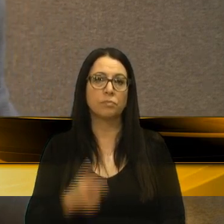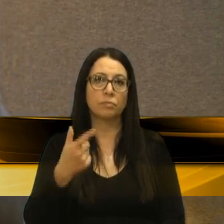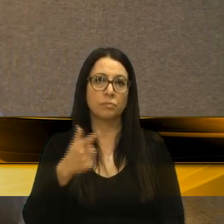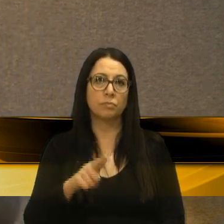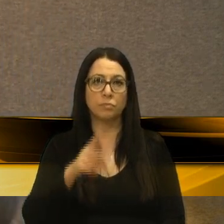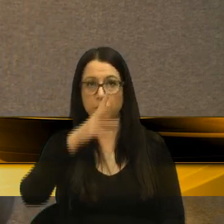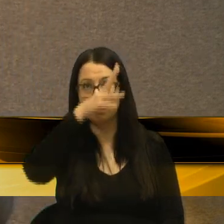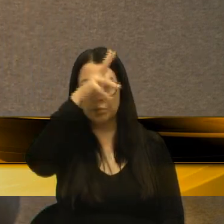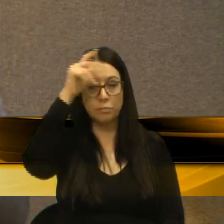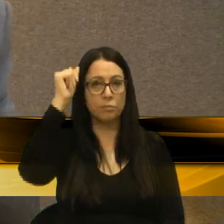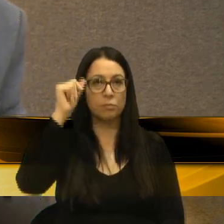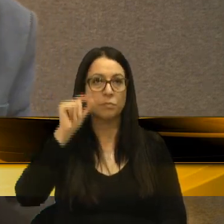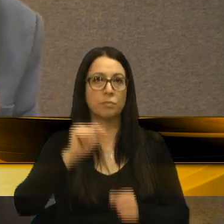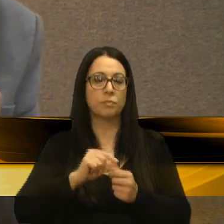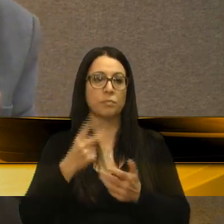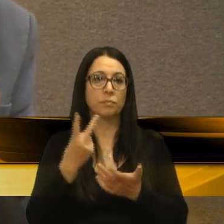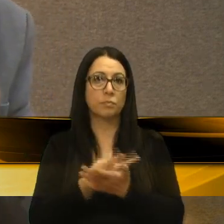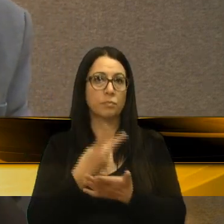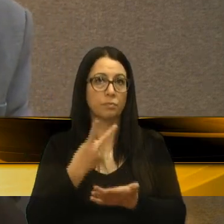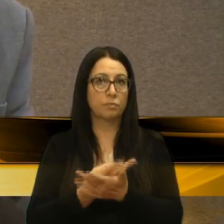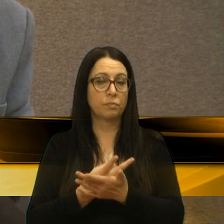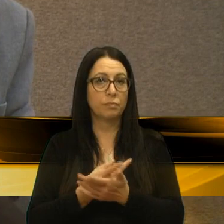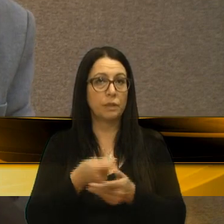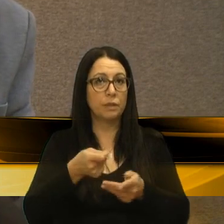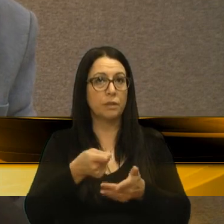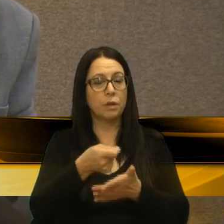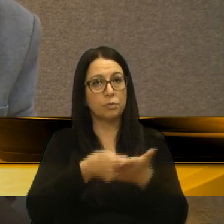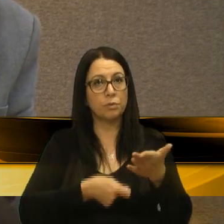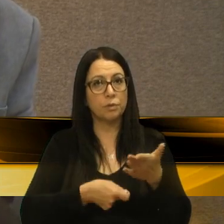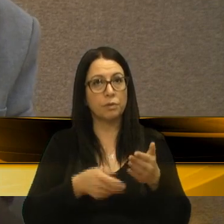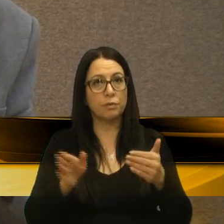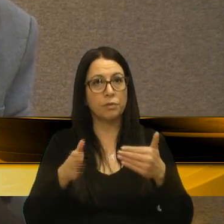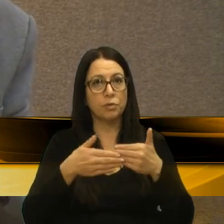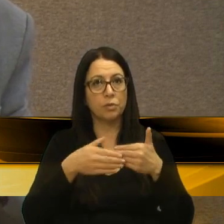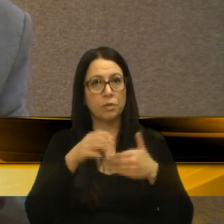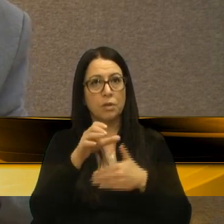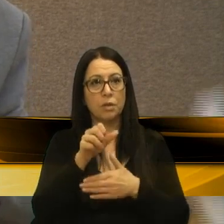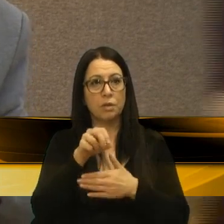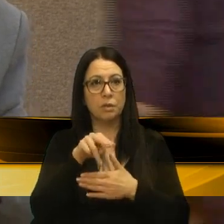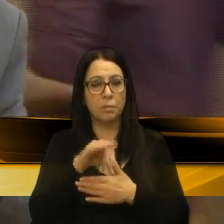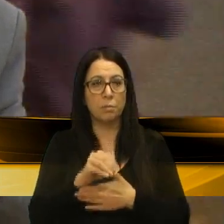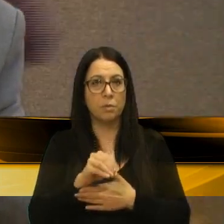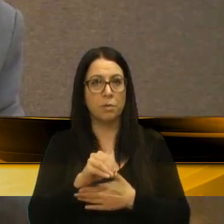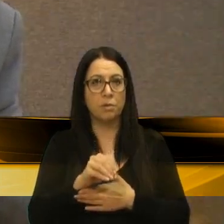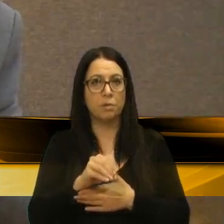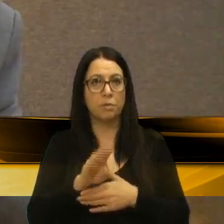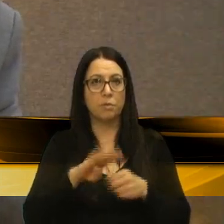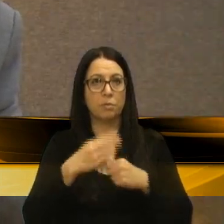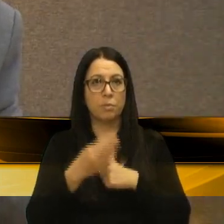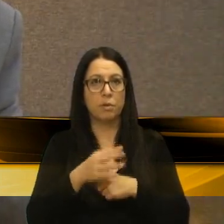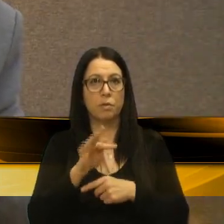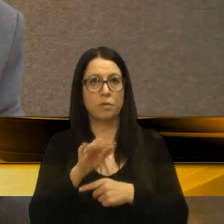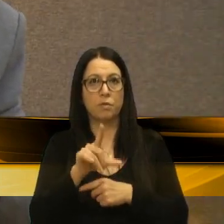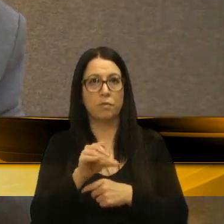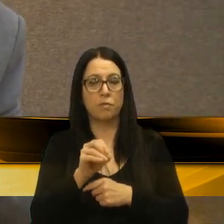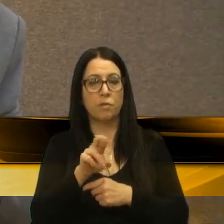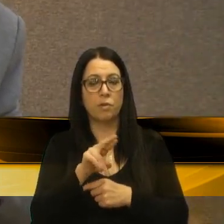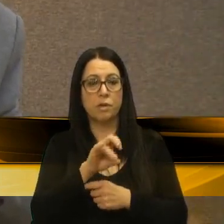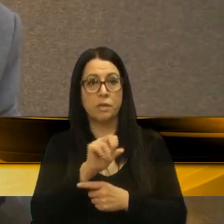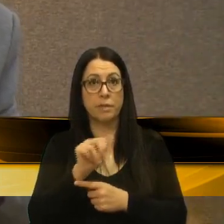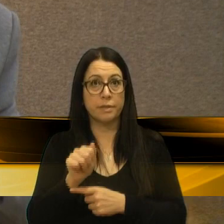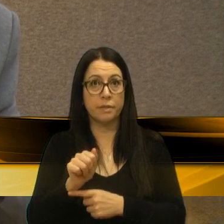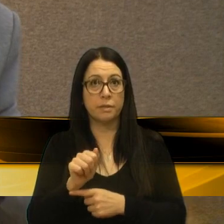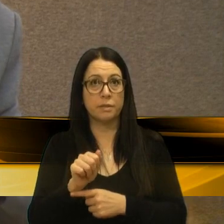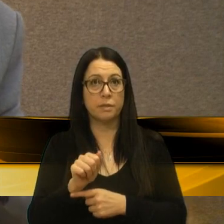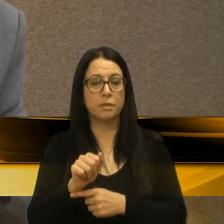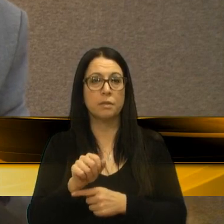Prefeitura comete o erro autorizando fechar a rua Camilo Marco Antônio no bairro Floresta. Estão lá agora com